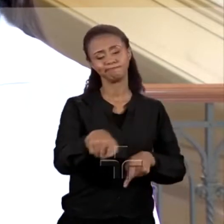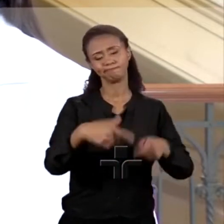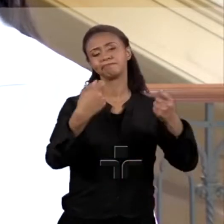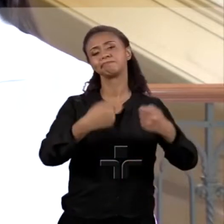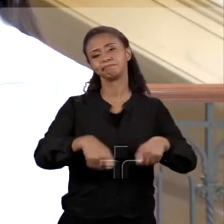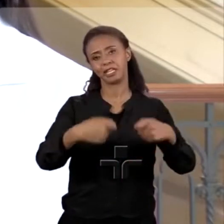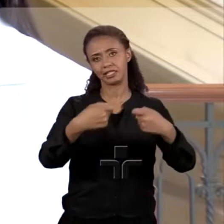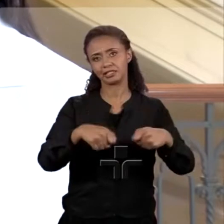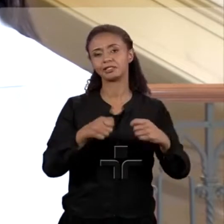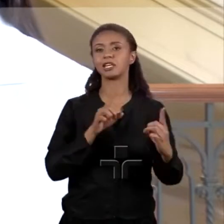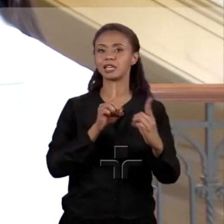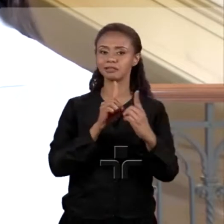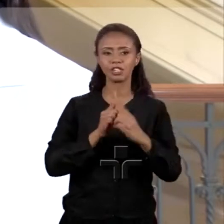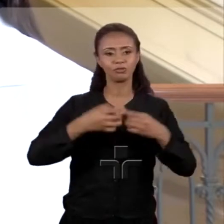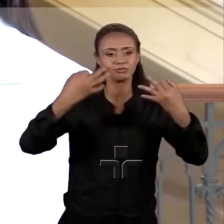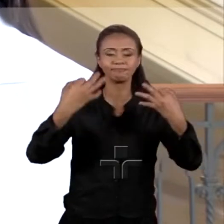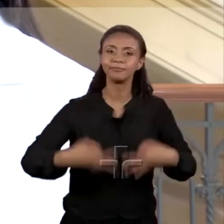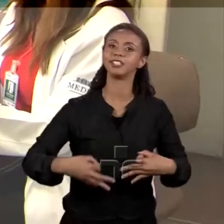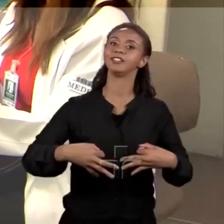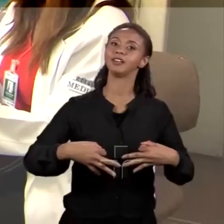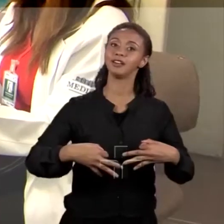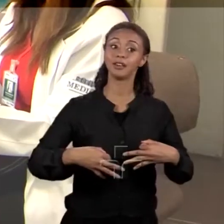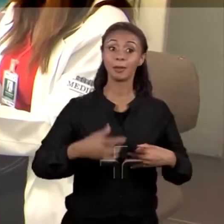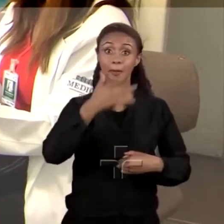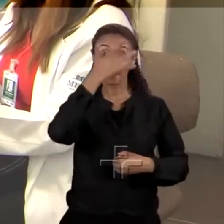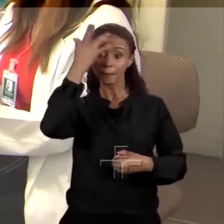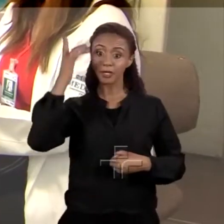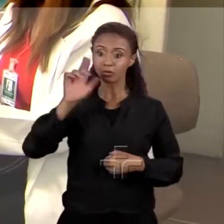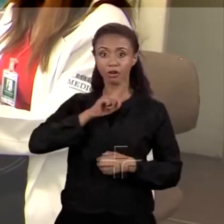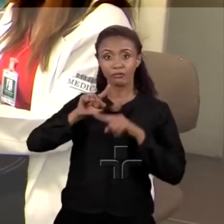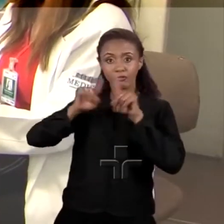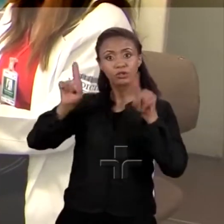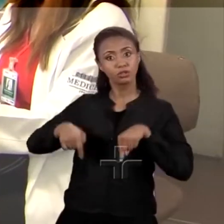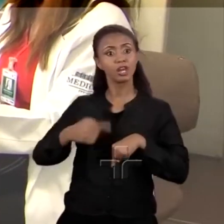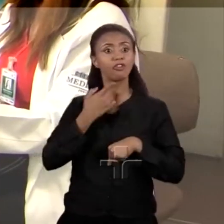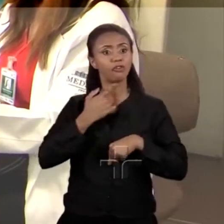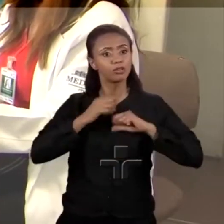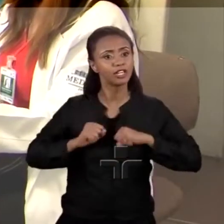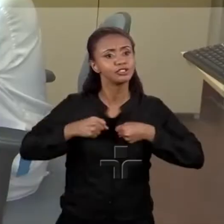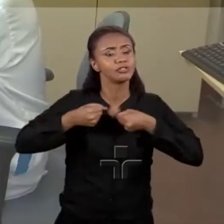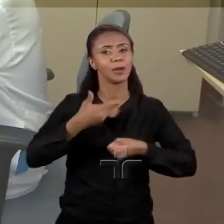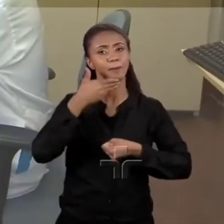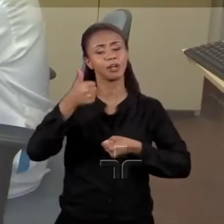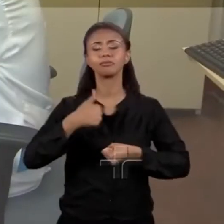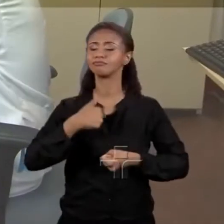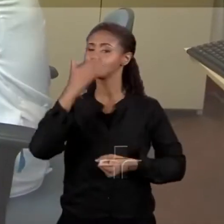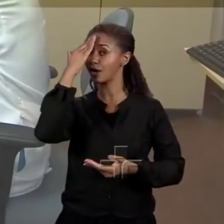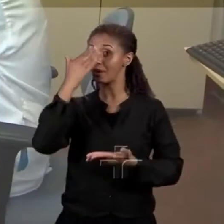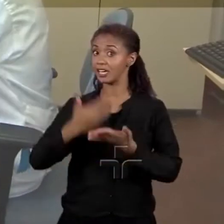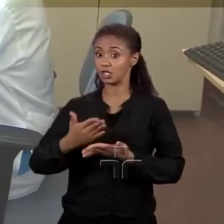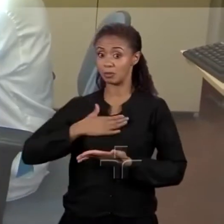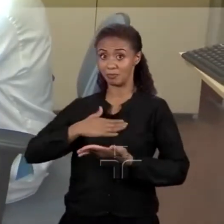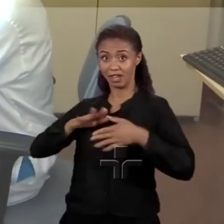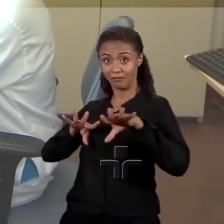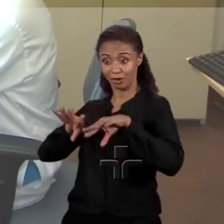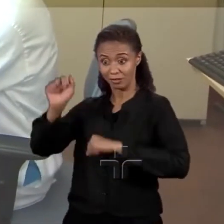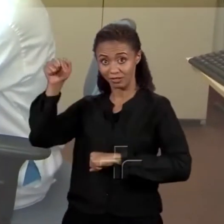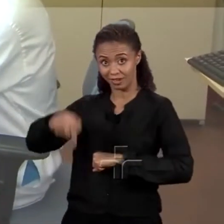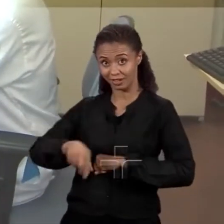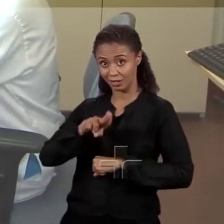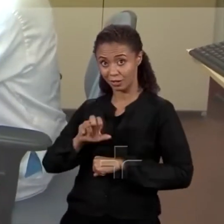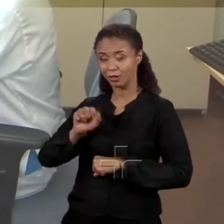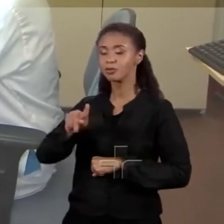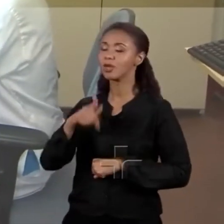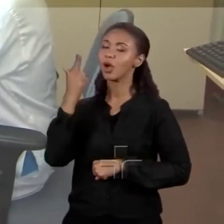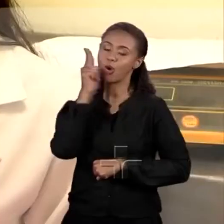de um atendimento digno, de pessoas dispostas a fazer o seu melhor. Eu acredito que com a formação que eu tenho aqui, eu